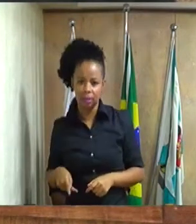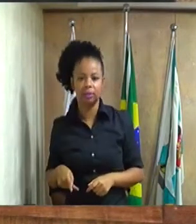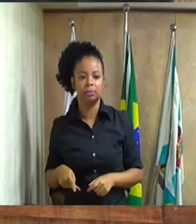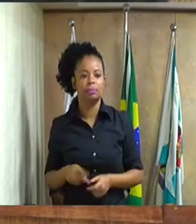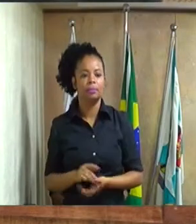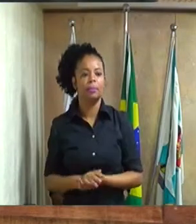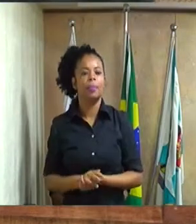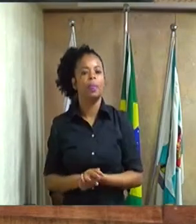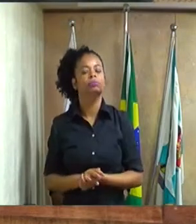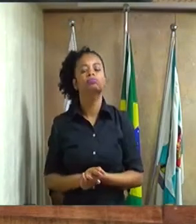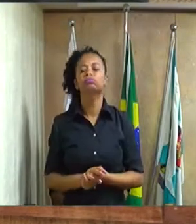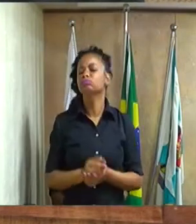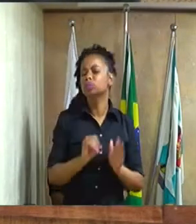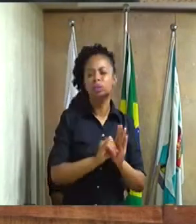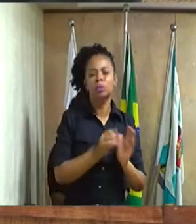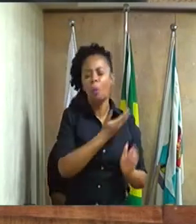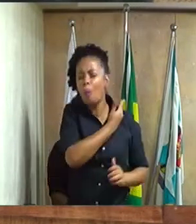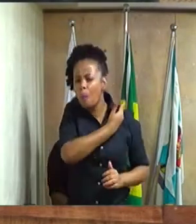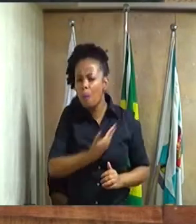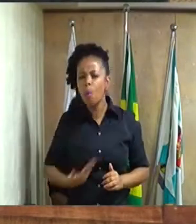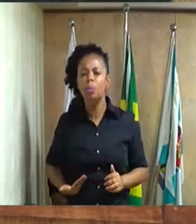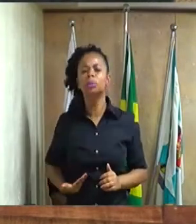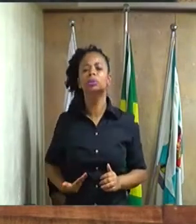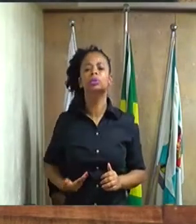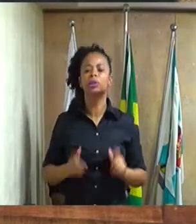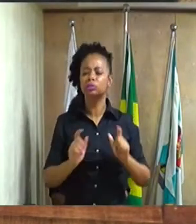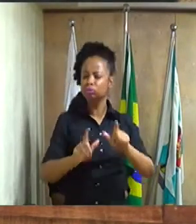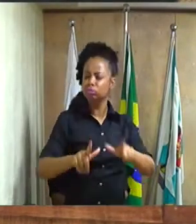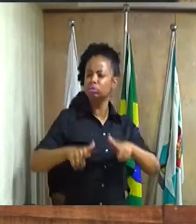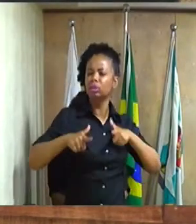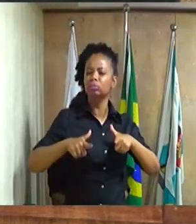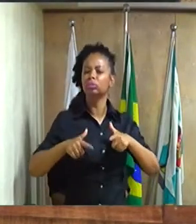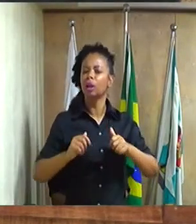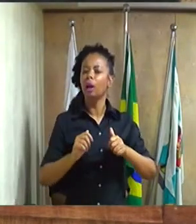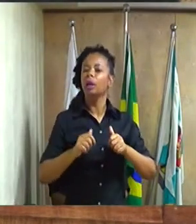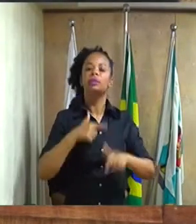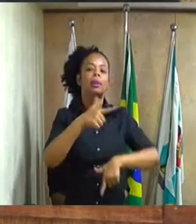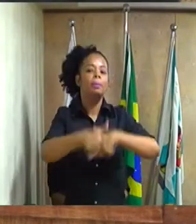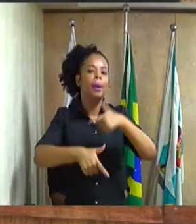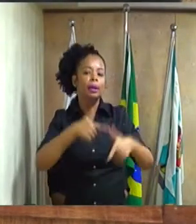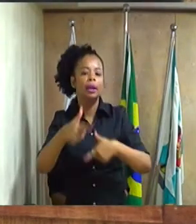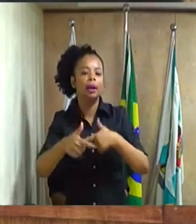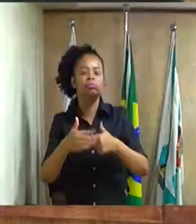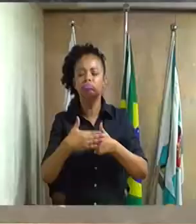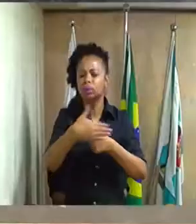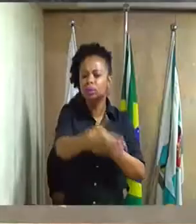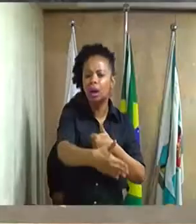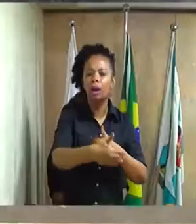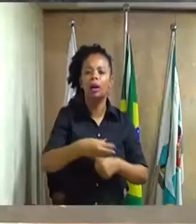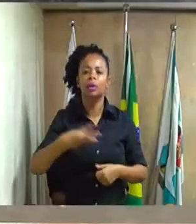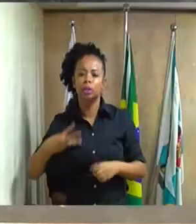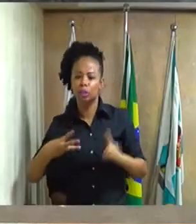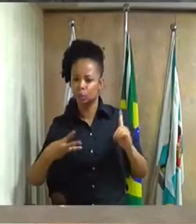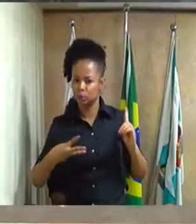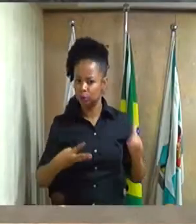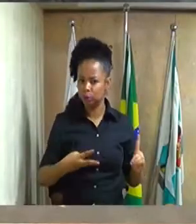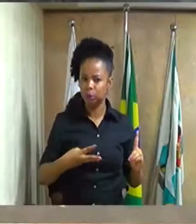pública de agir com seu mandato, dando lá ao terceiro distrito